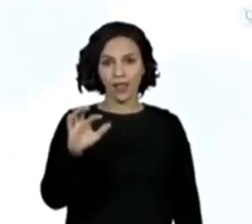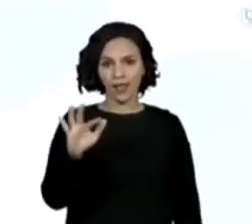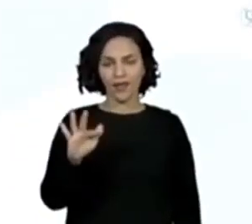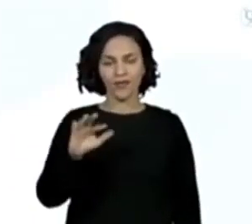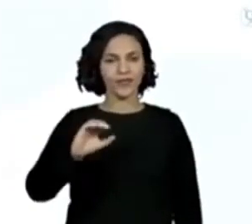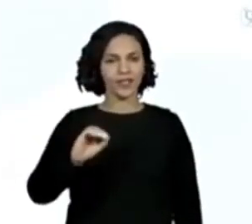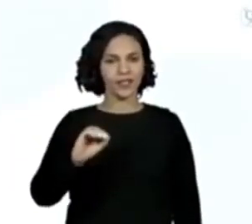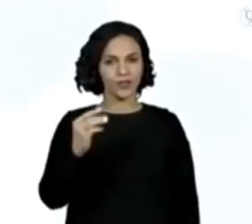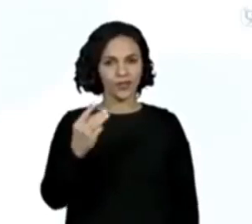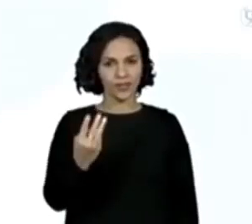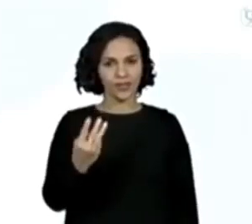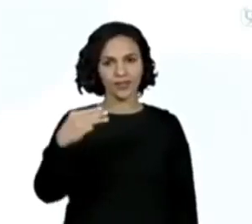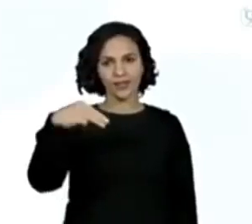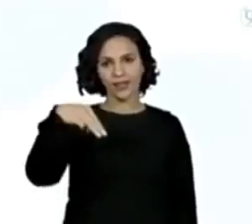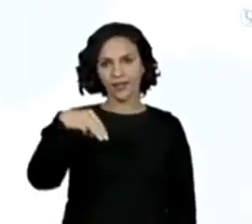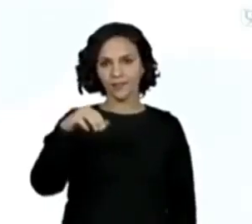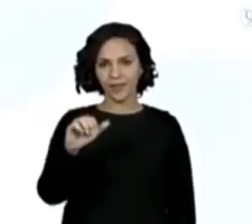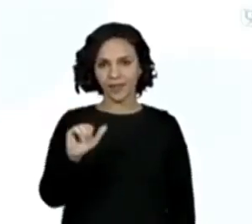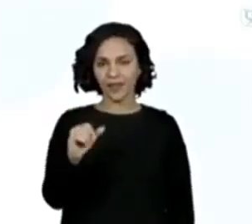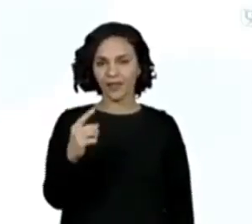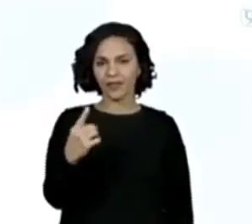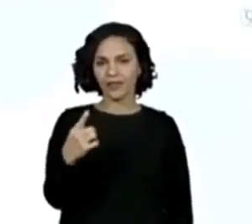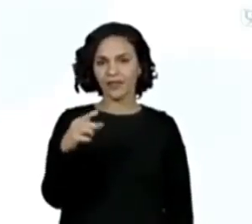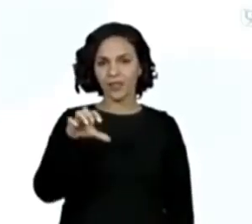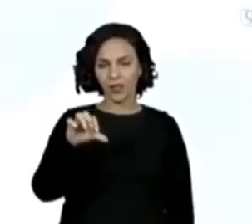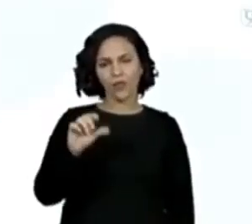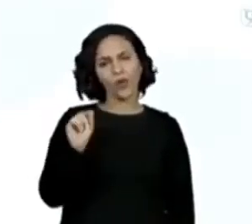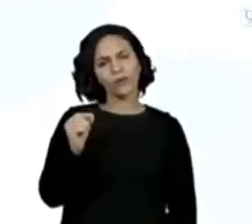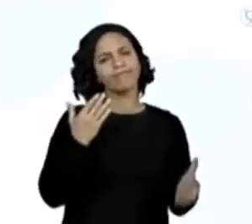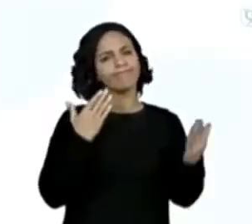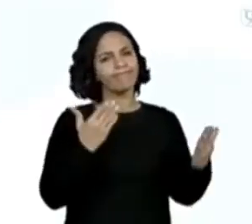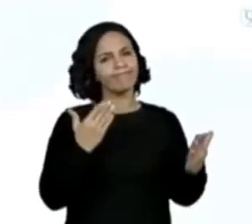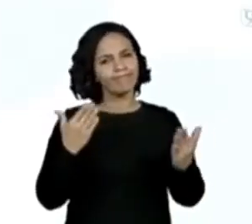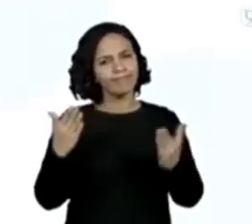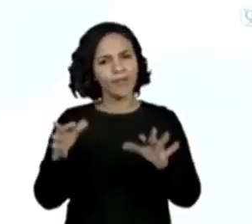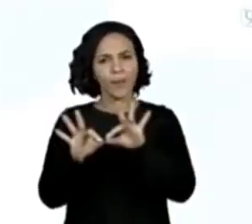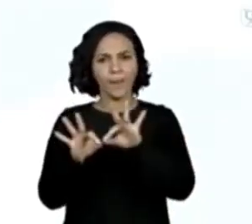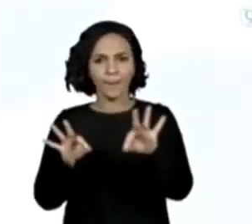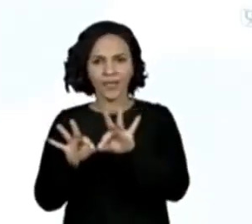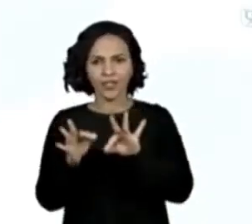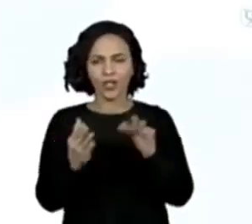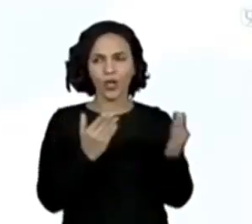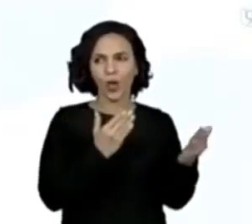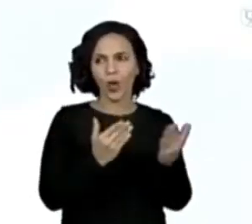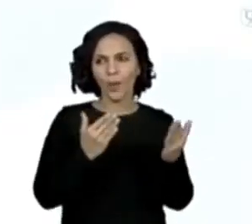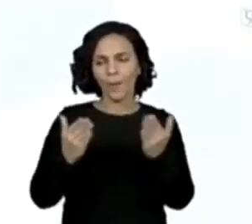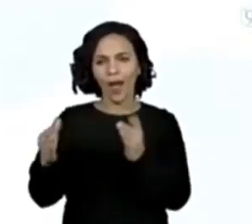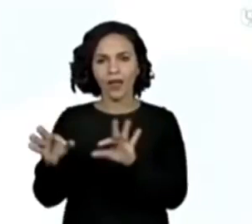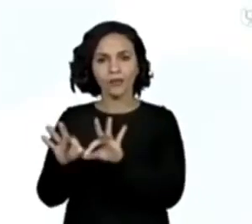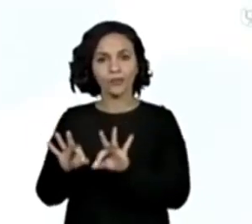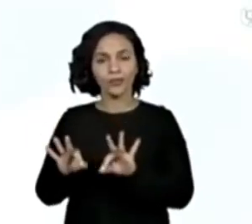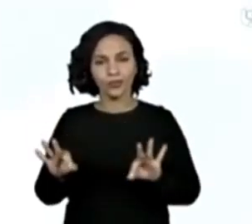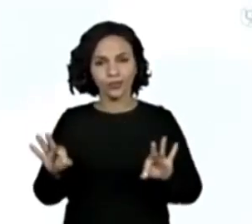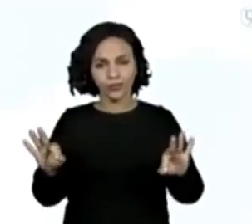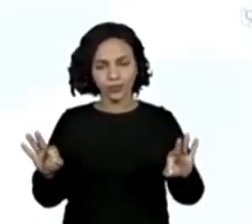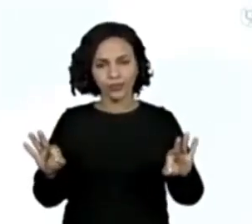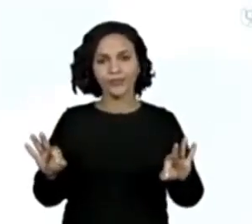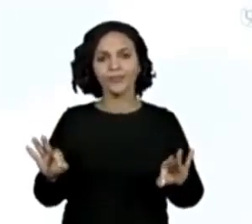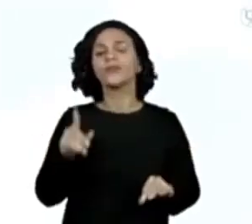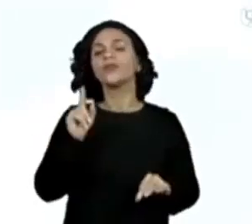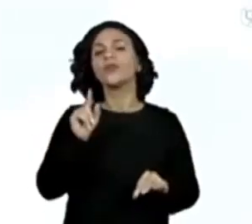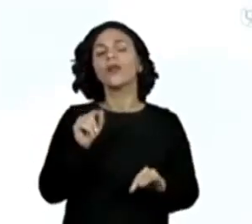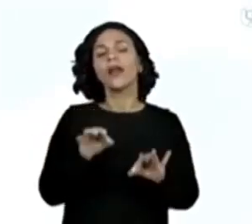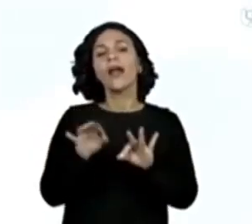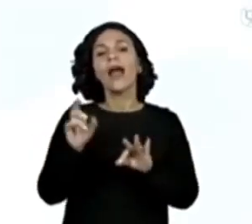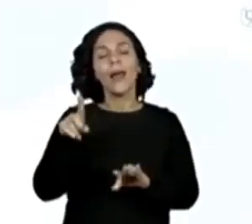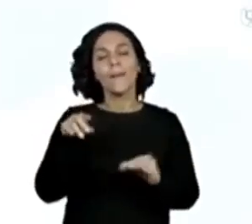EF03, NA19, estimar, medir e comparar comprimentos utilizando unidades de